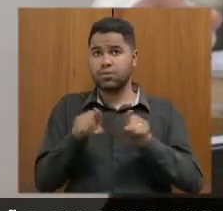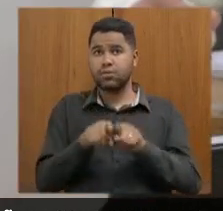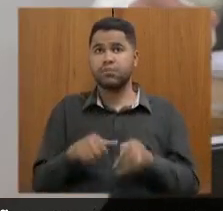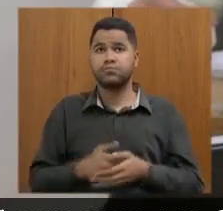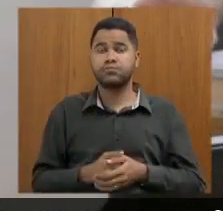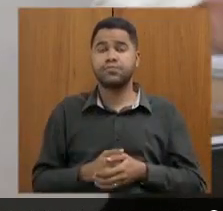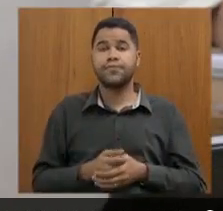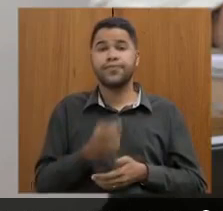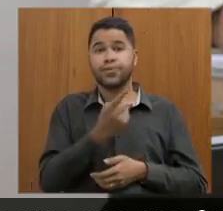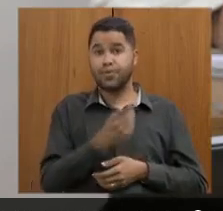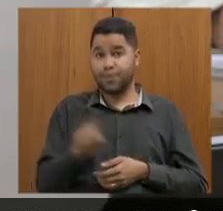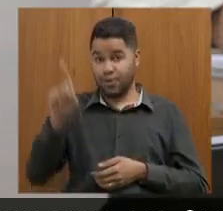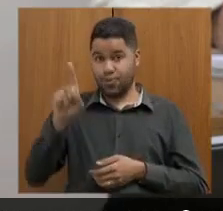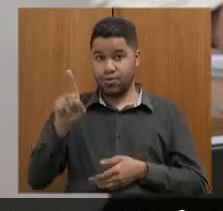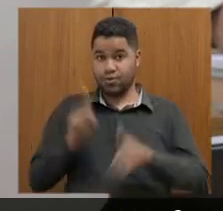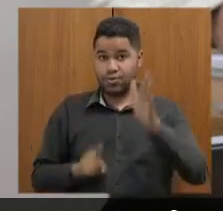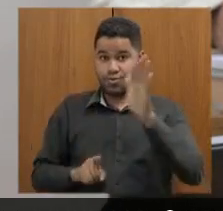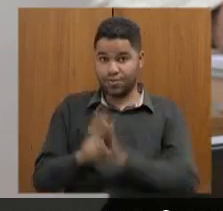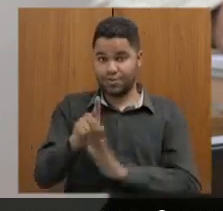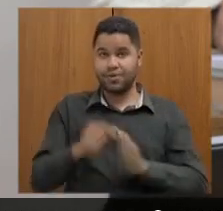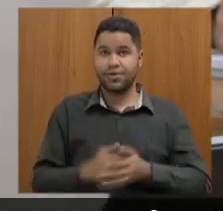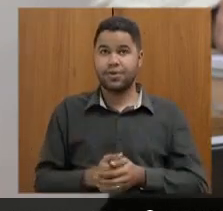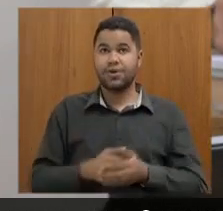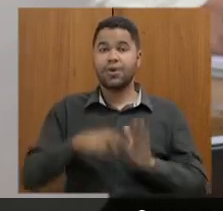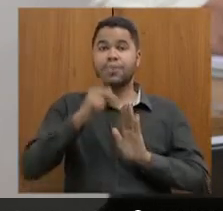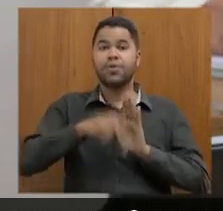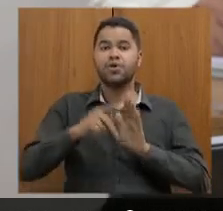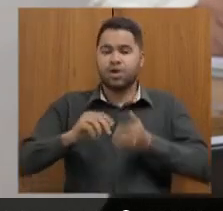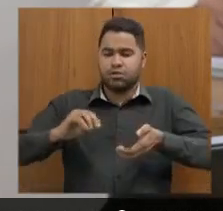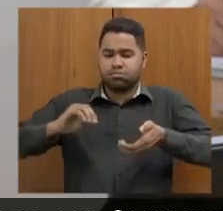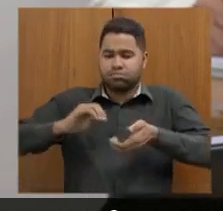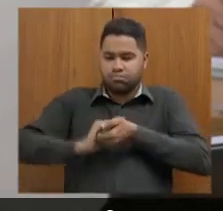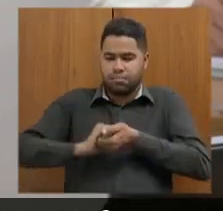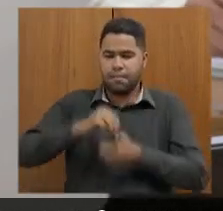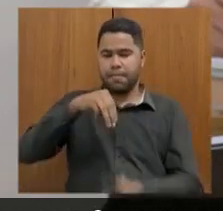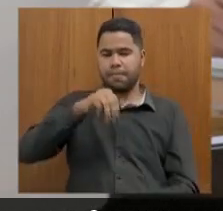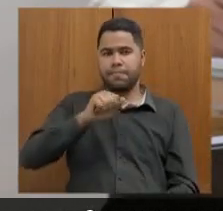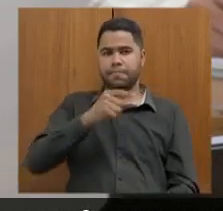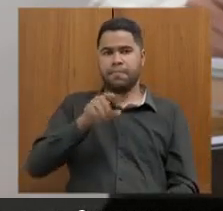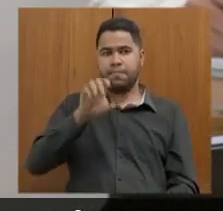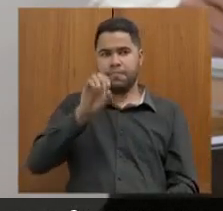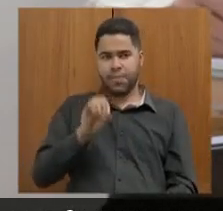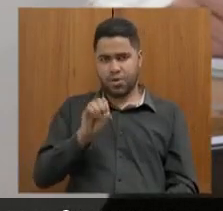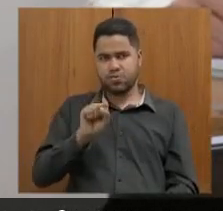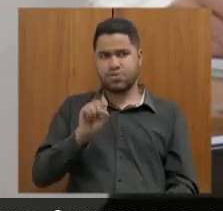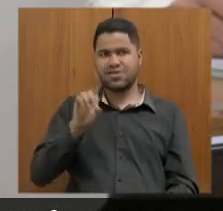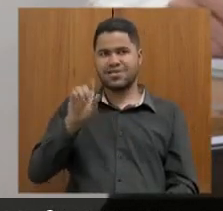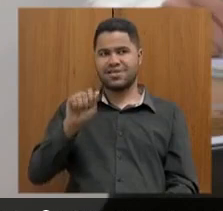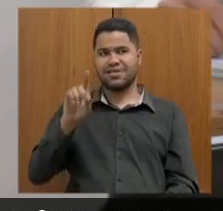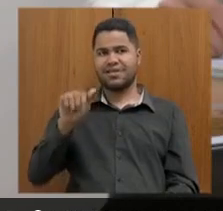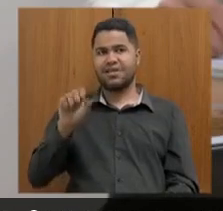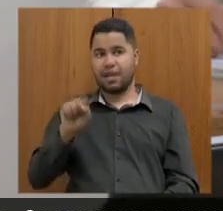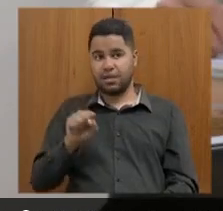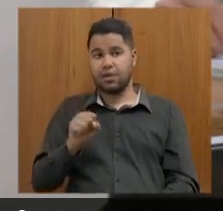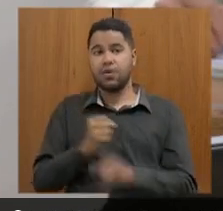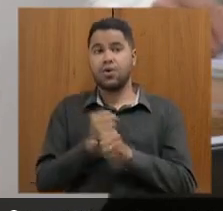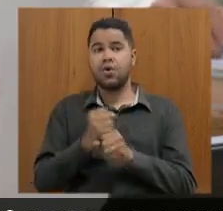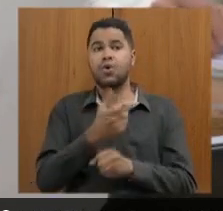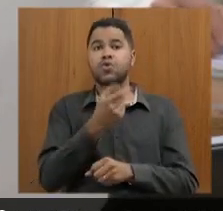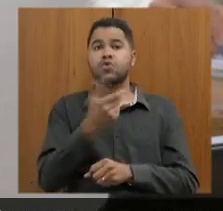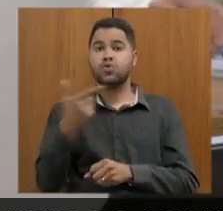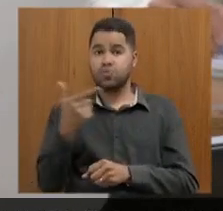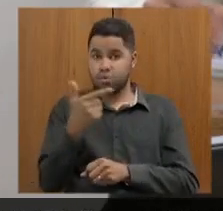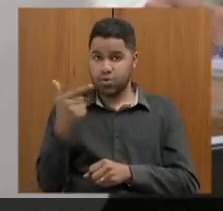A minha última pergunta, projeto Mãos Dadas e o projeto Somar, em 2022, estão sendo